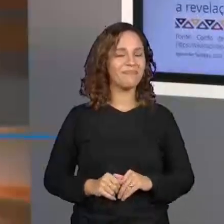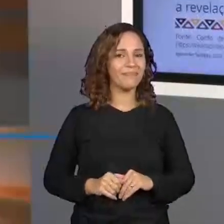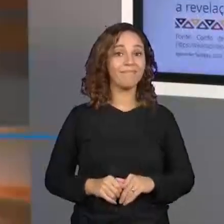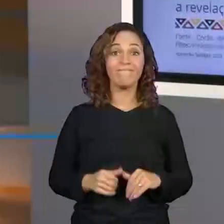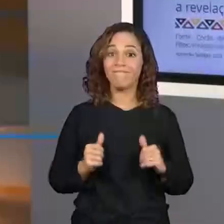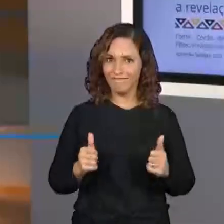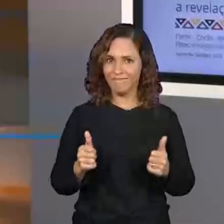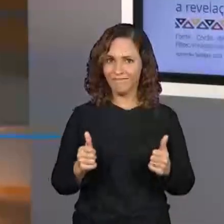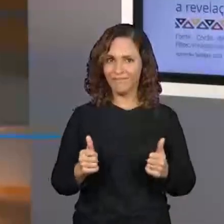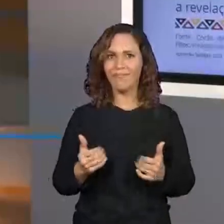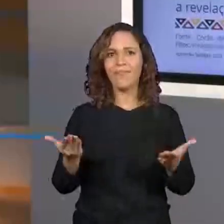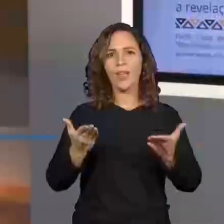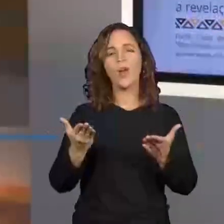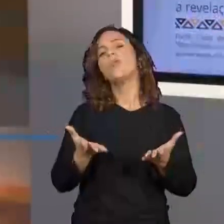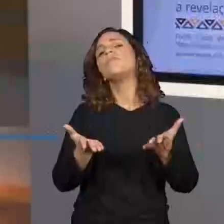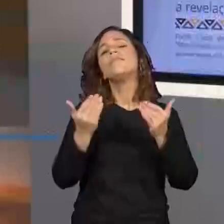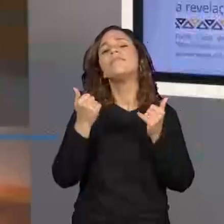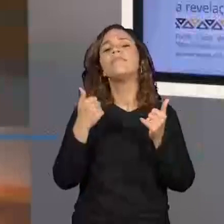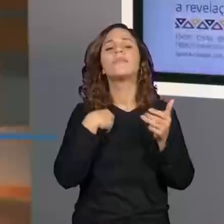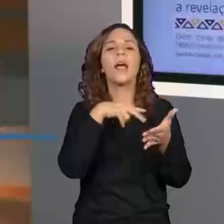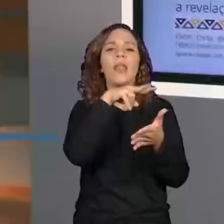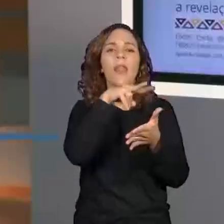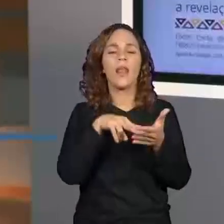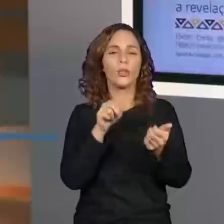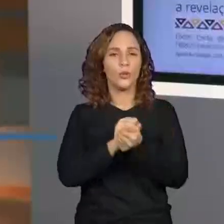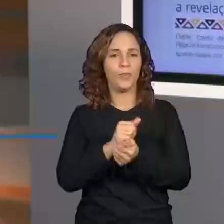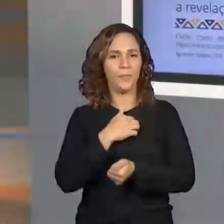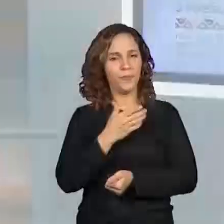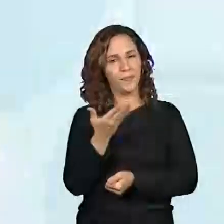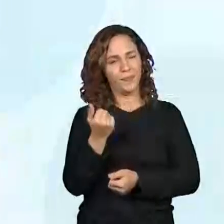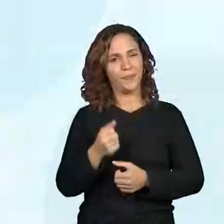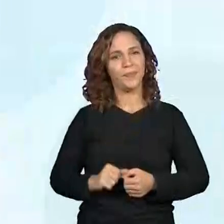Muito bem. Vamos fazer algumas interpretações junto com o professor aqui na tela.